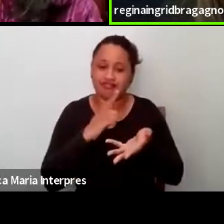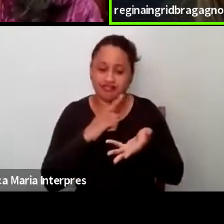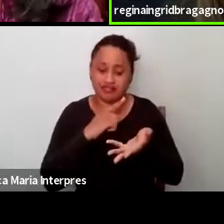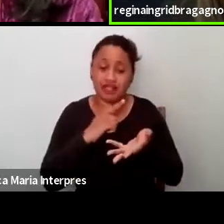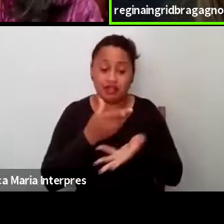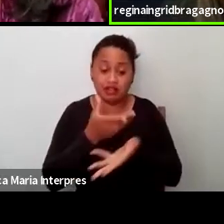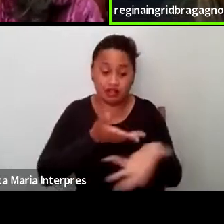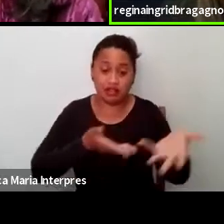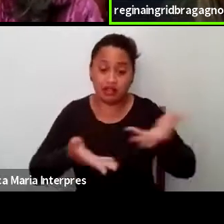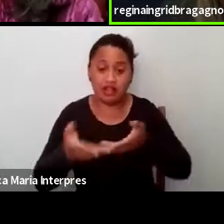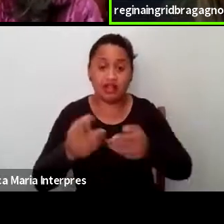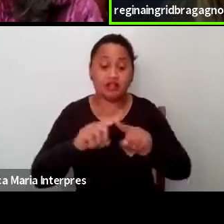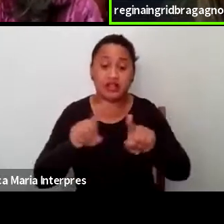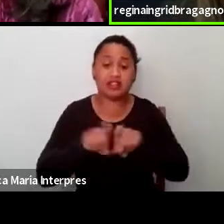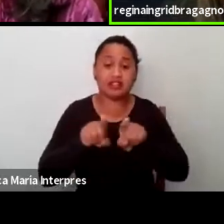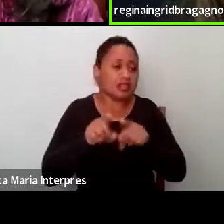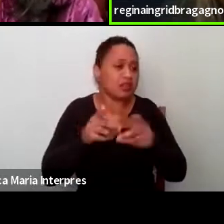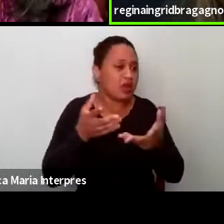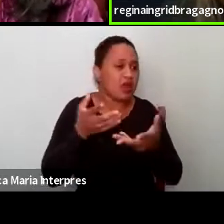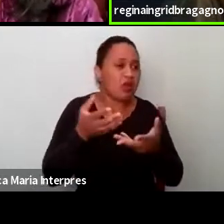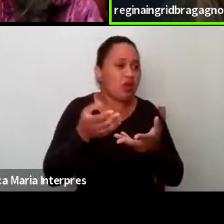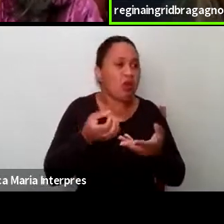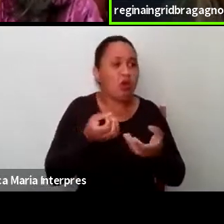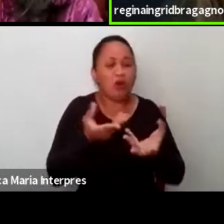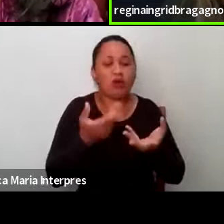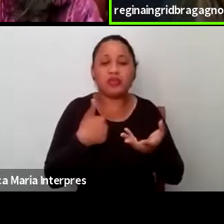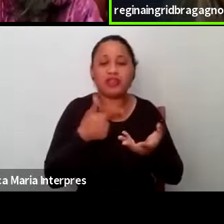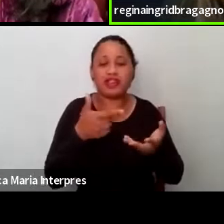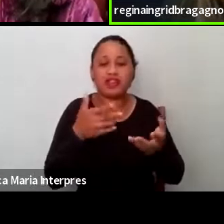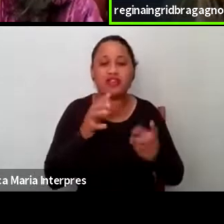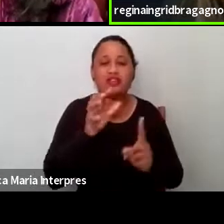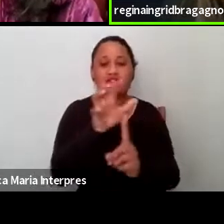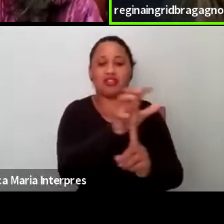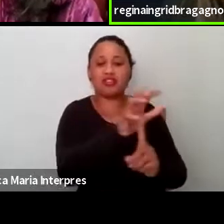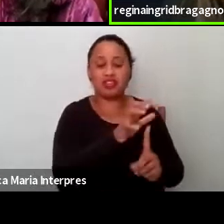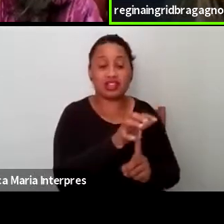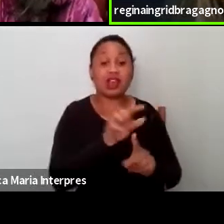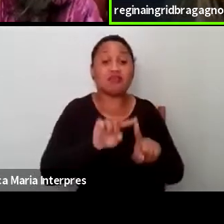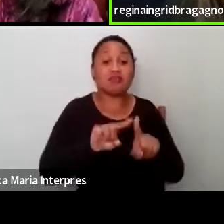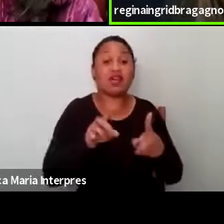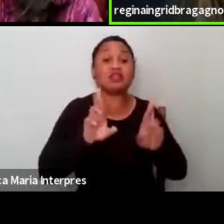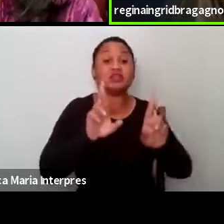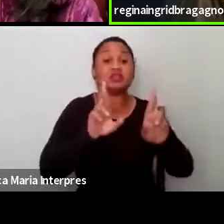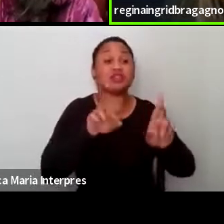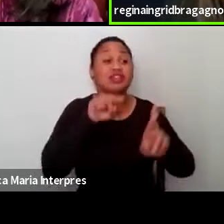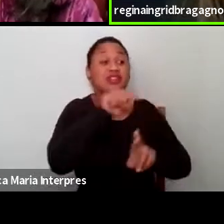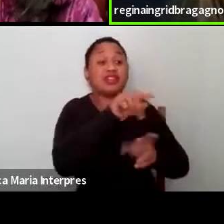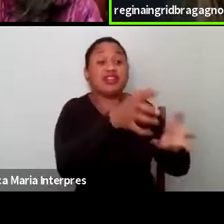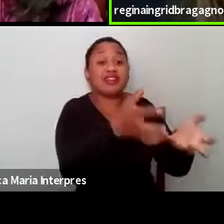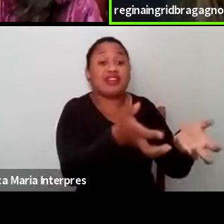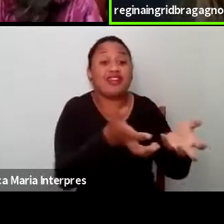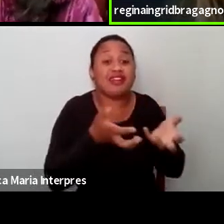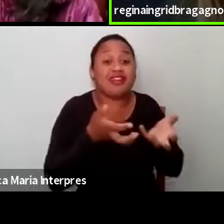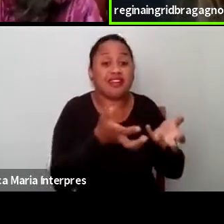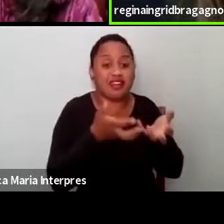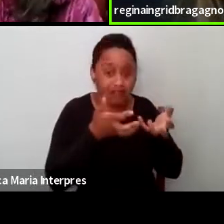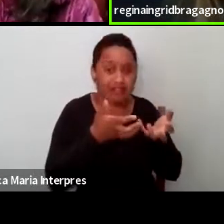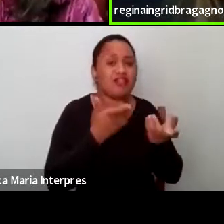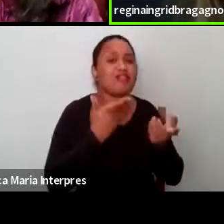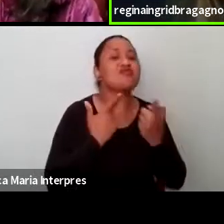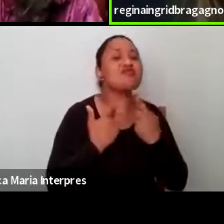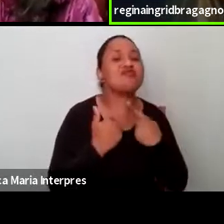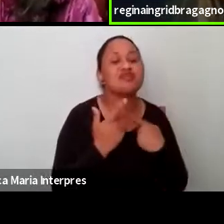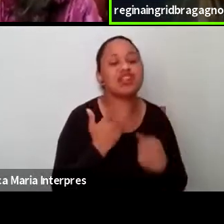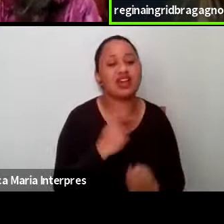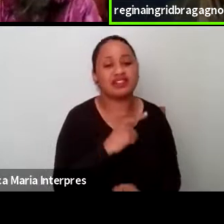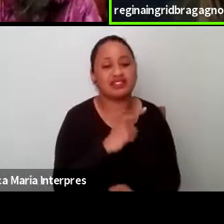também de um ato de sedução, mas esperando que o outro deseje, que haja um desejo do outro, desse aprender,